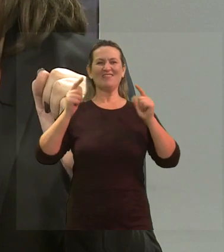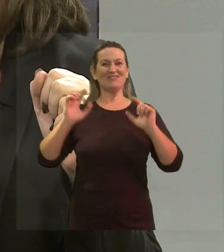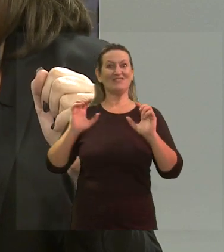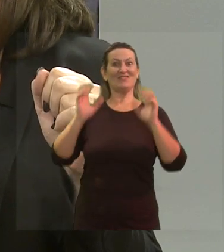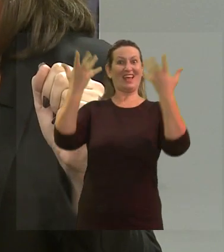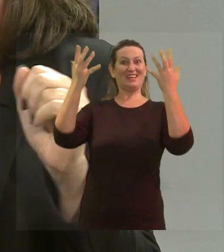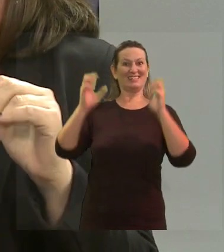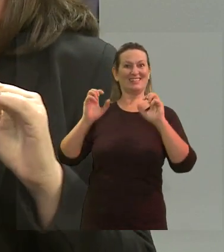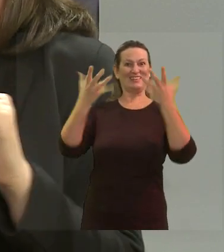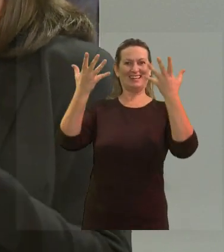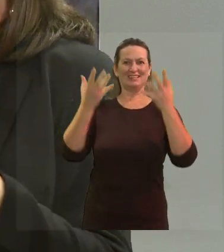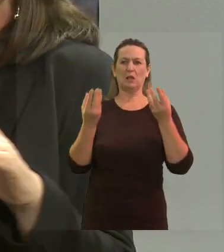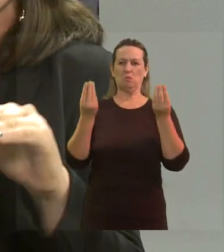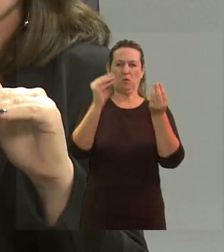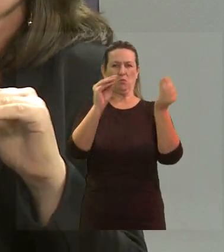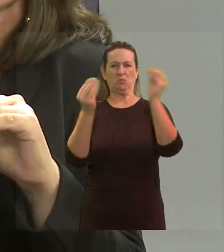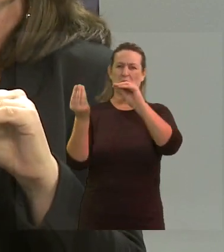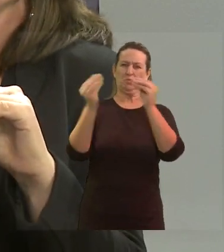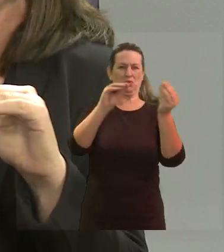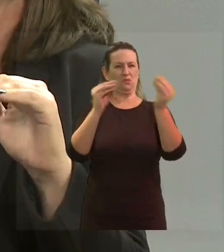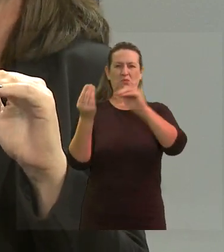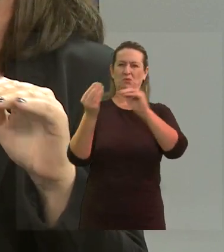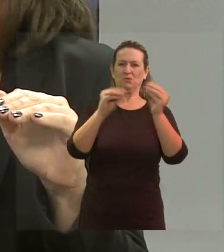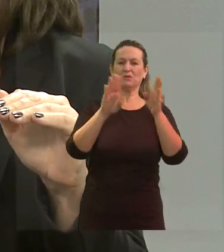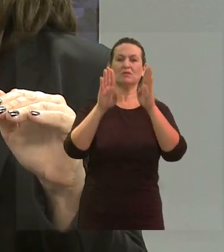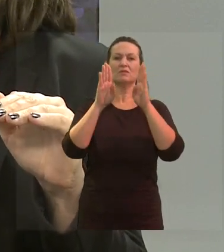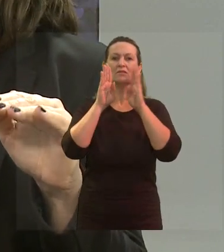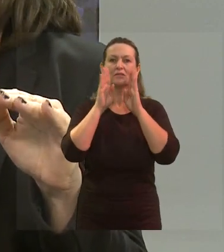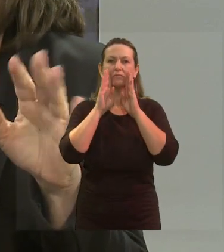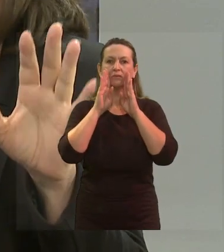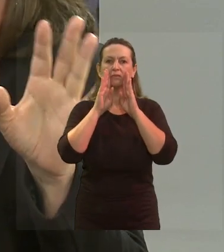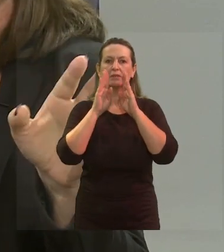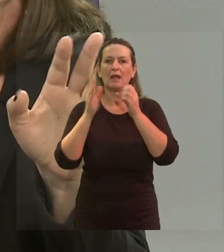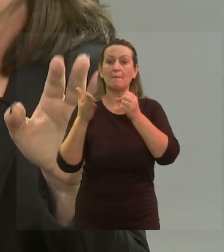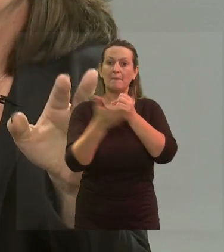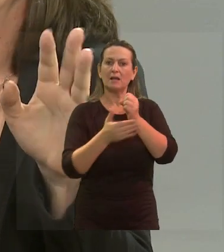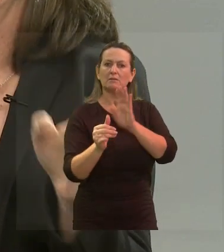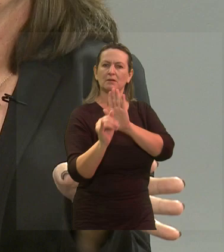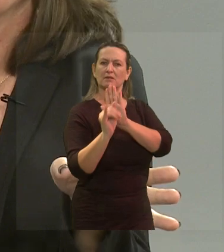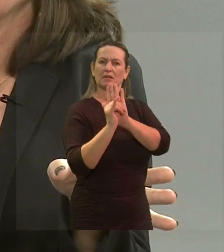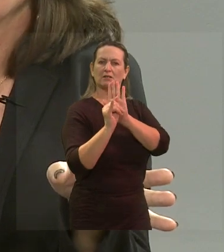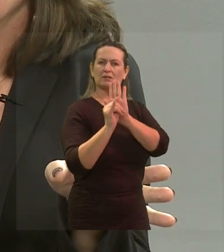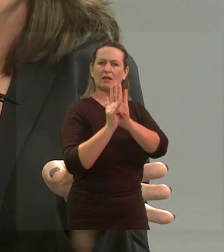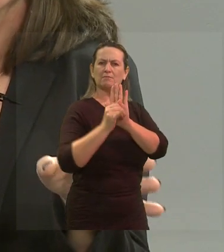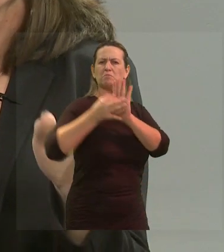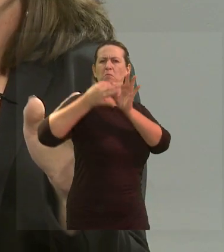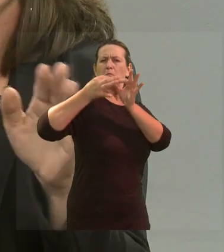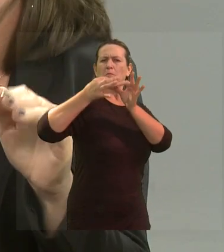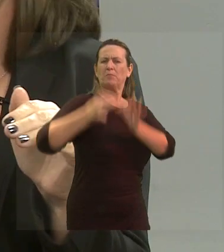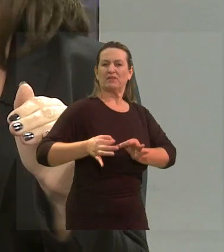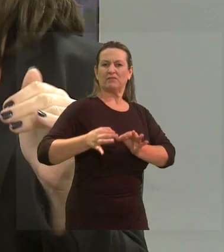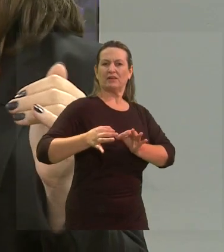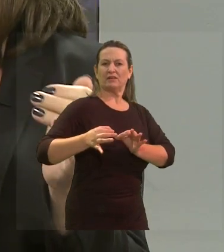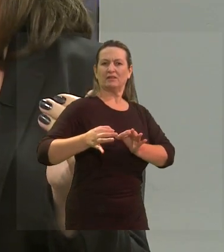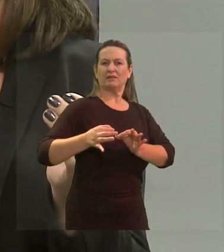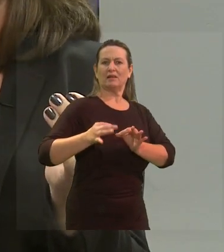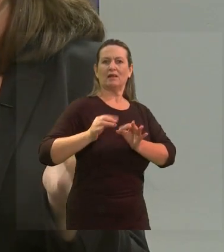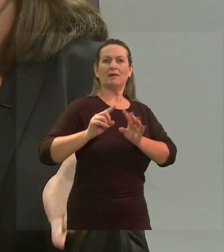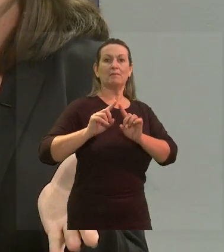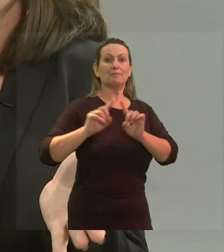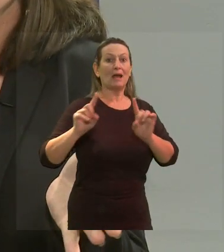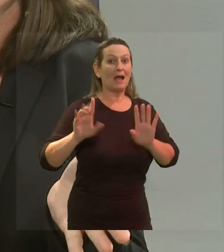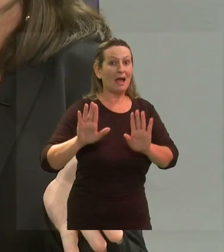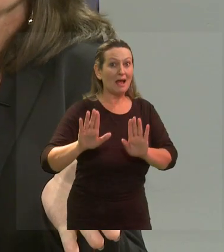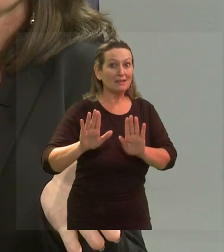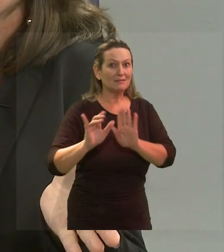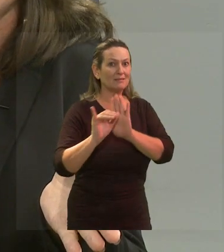né, mostra um perfil de coisas que sustentam uma identidade que seria considerada perfeita, mas, primeiro, essa identidade, na